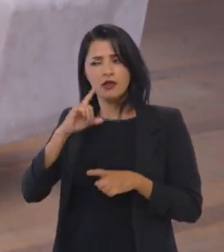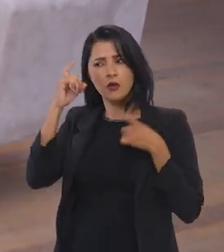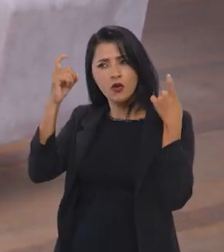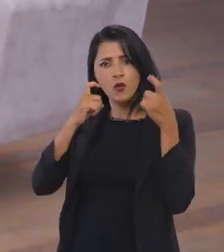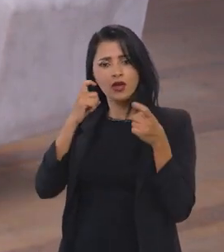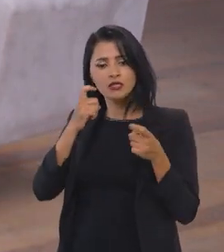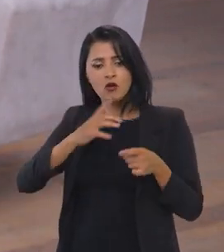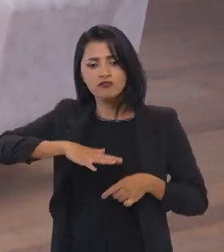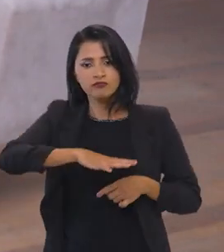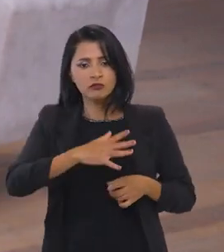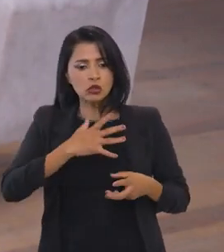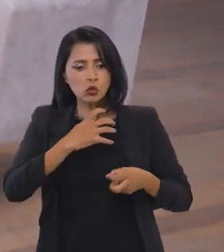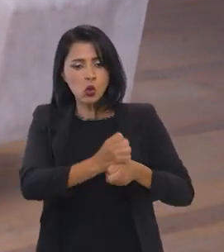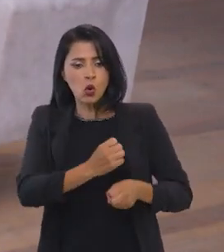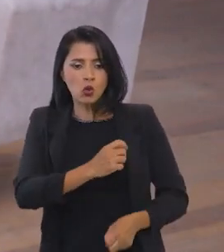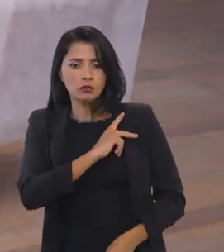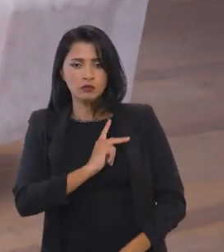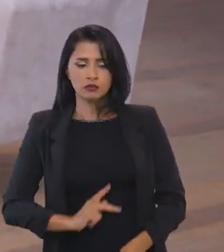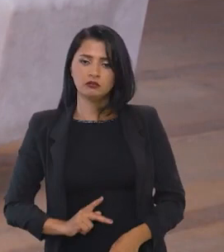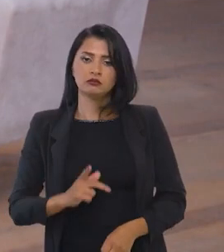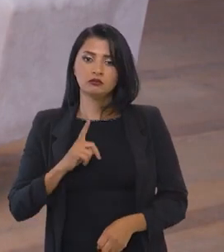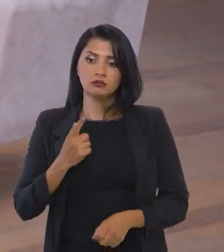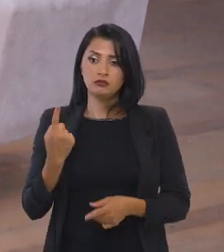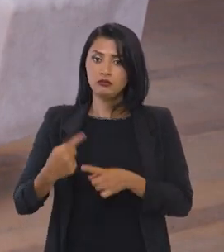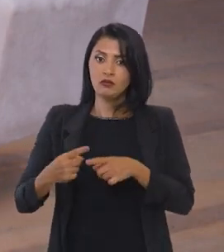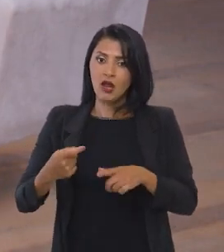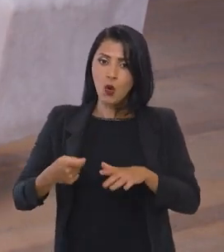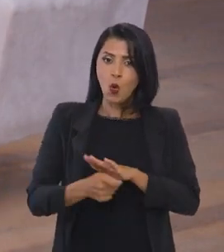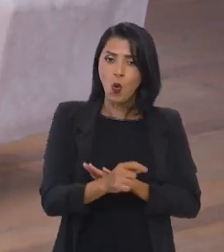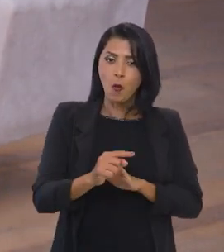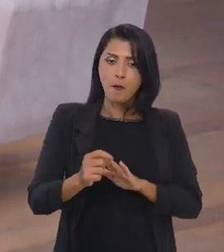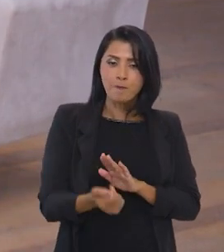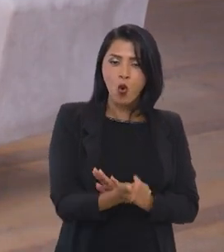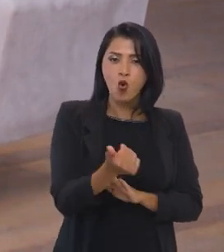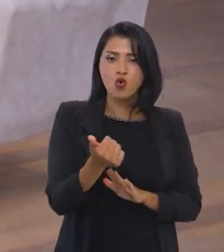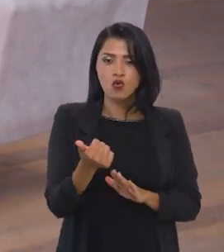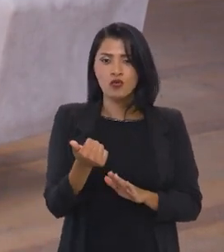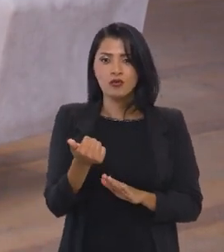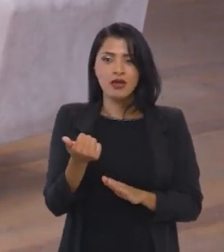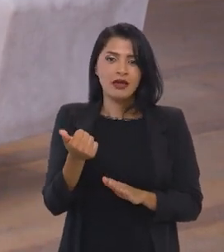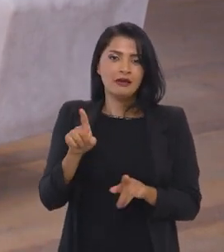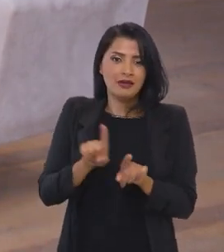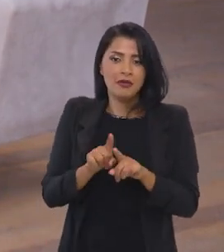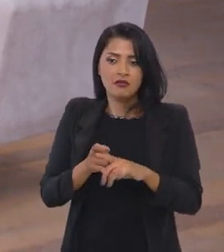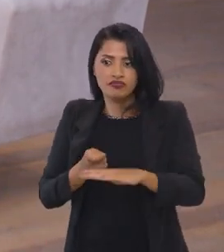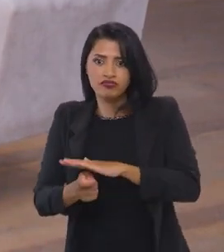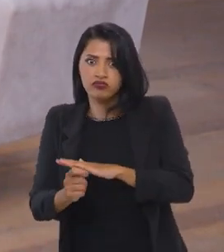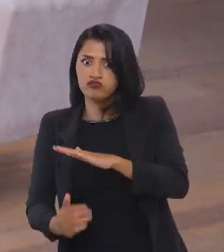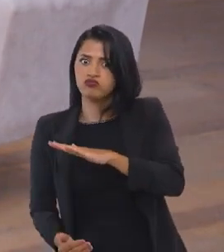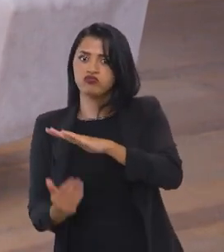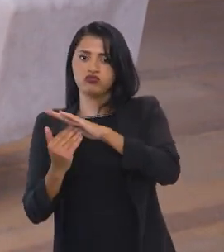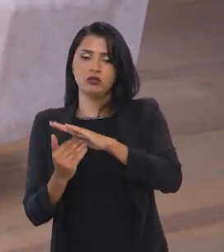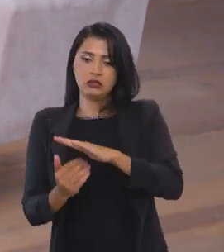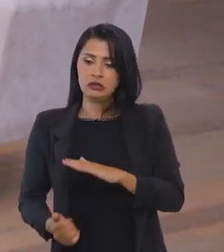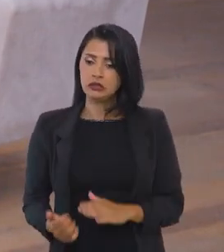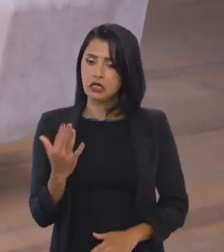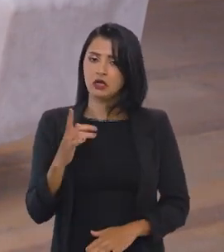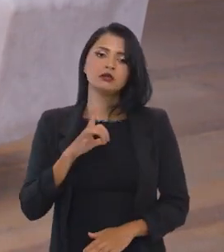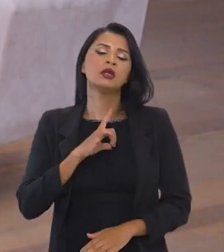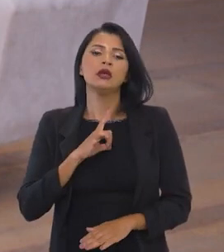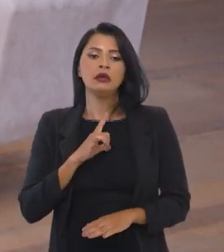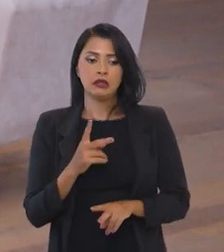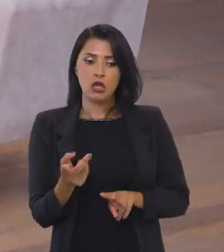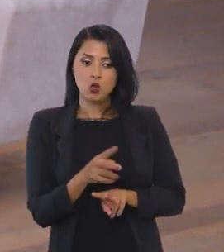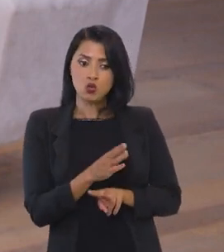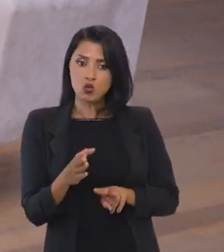existe uma preocupação com as contas públicas, porque você tem um mínimo de investimento e de gasto, e você tem um máximo de investimento e de